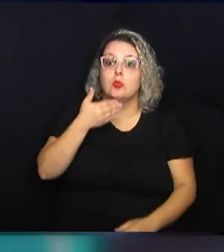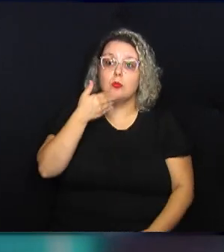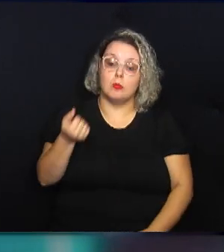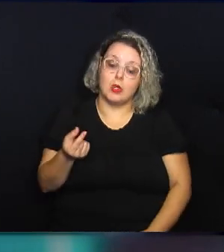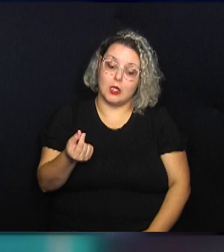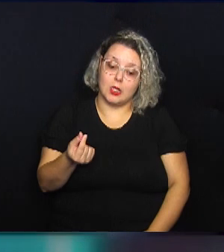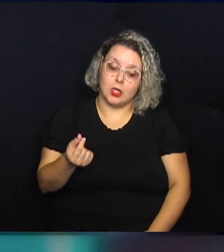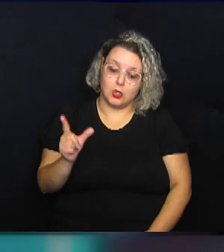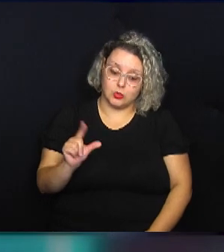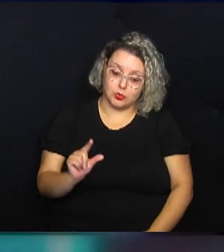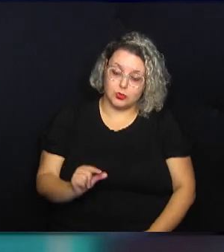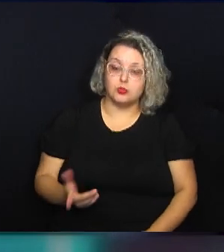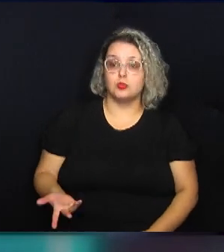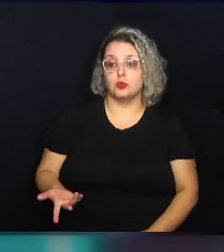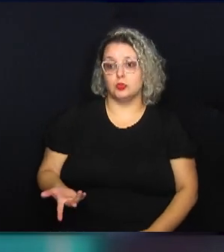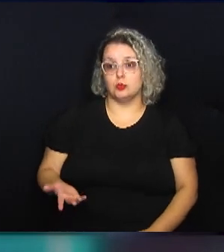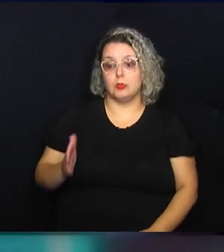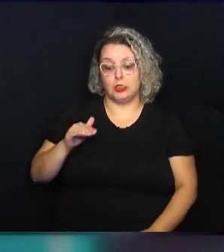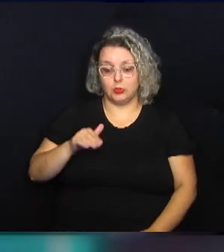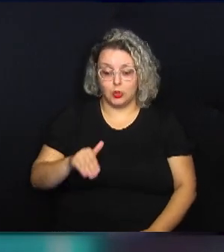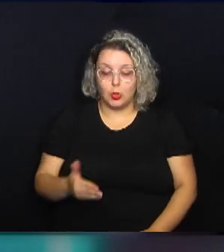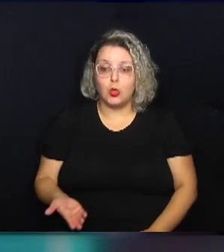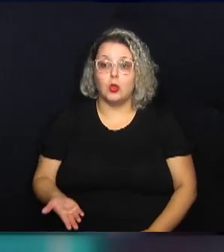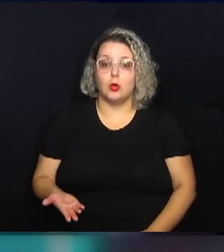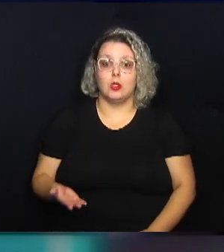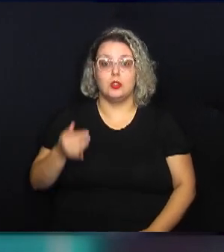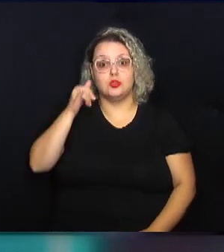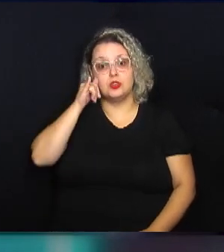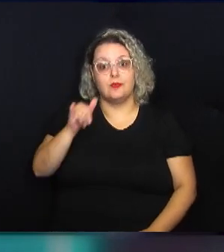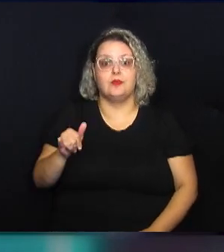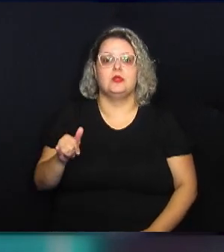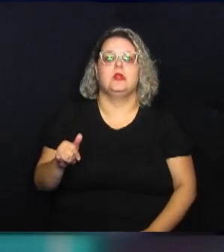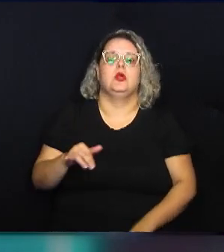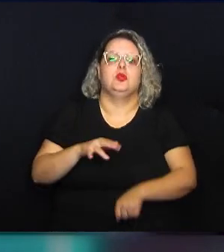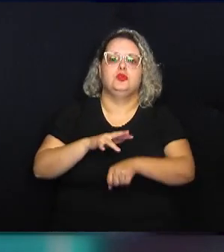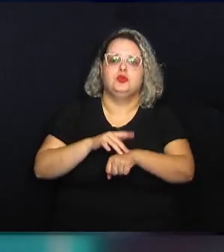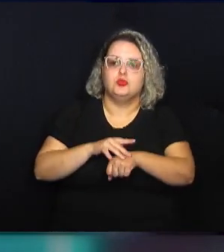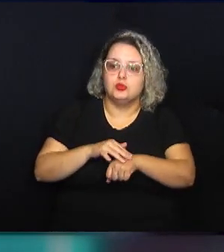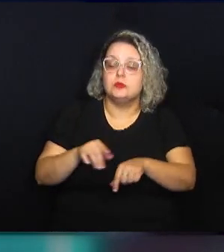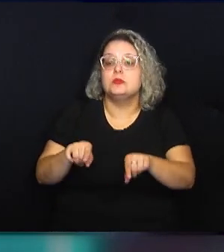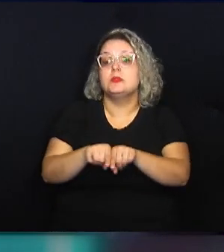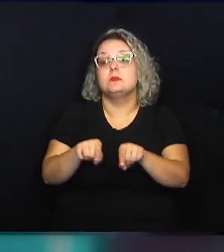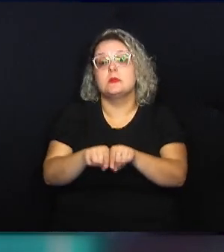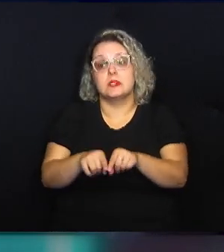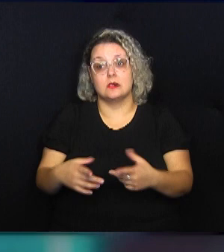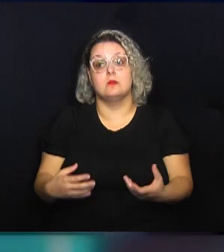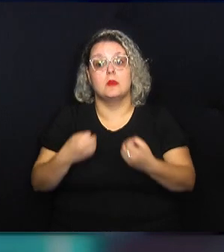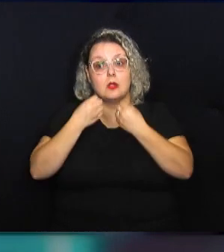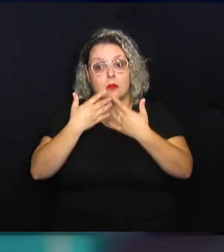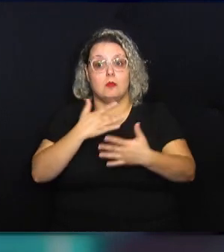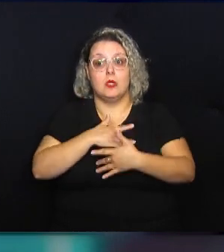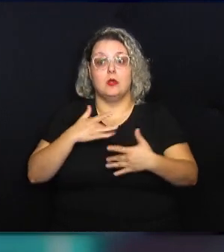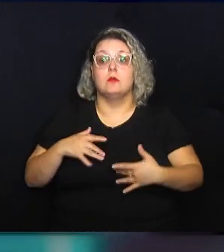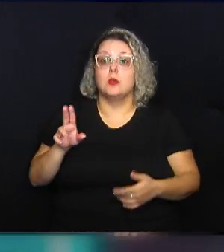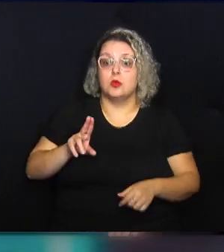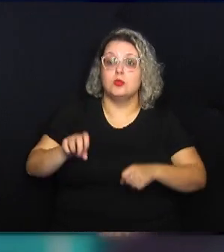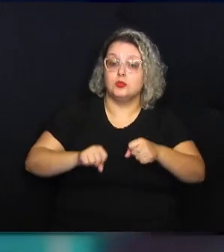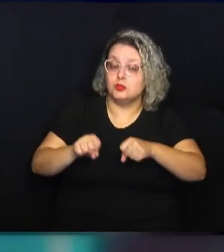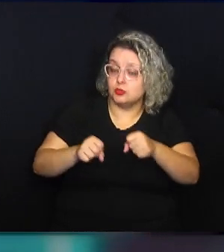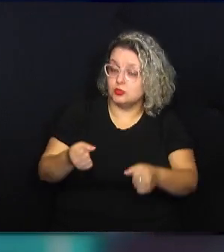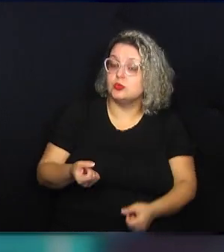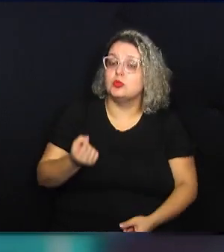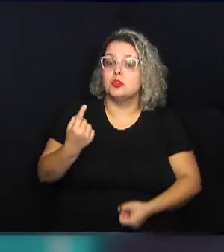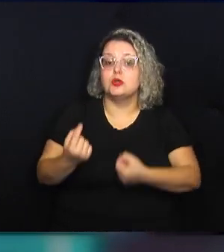bicicleta, o menor custo, a diminuição de riscos de prevenção de doenças, mas também o bem-estar por estar